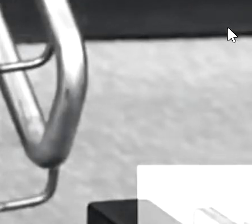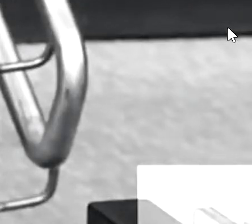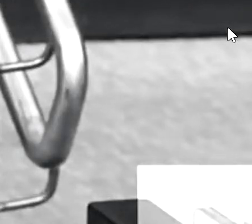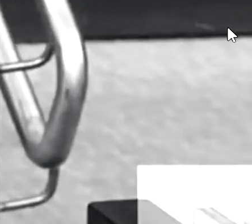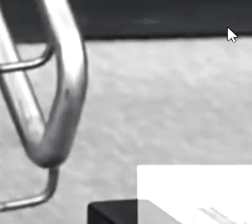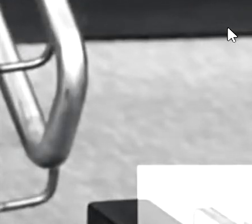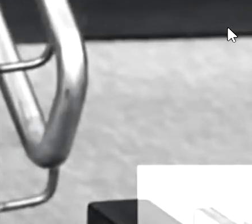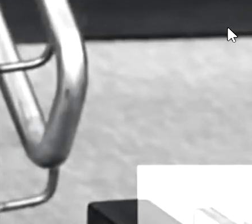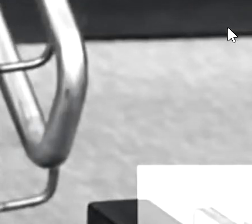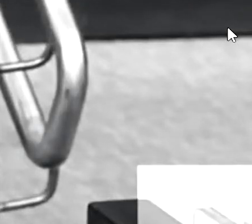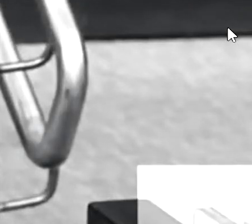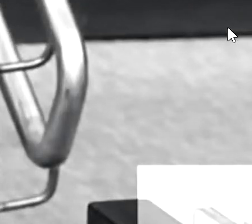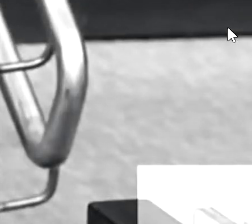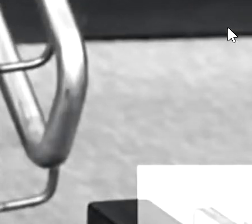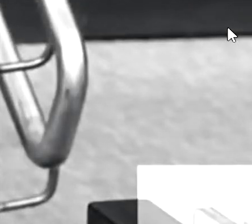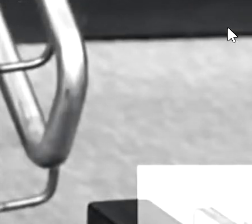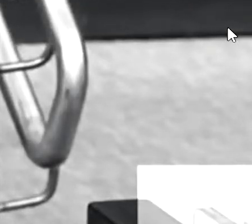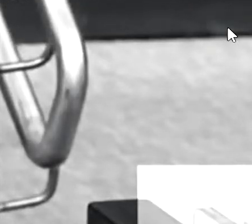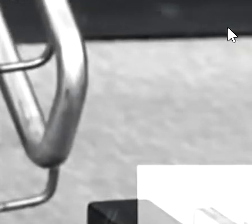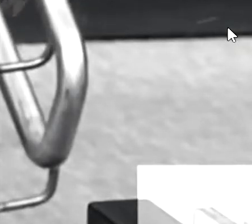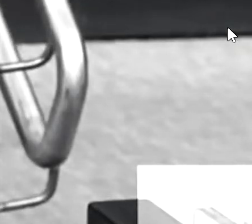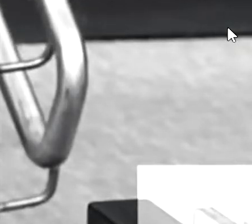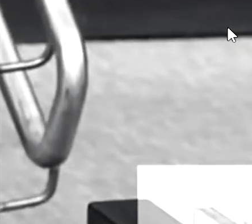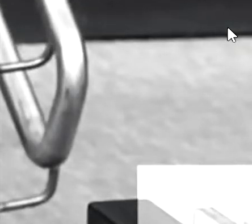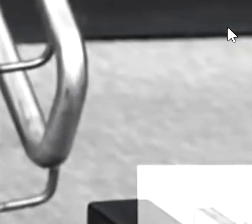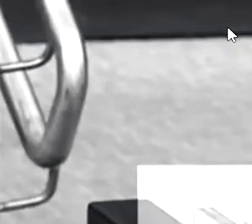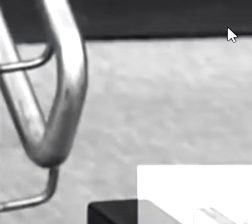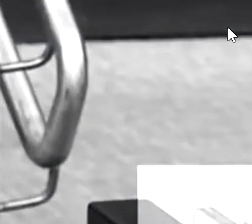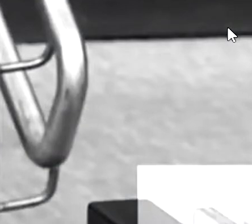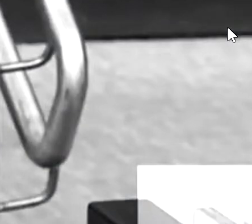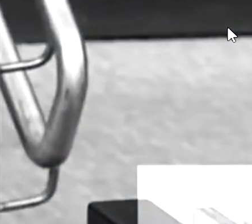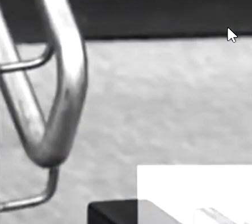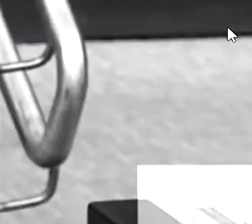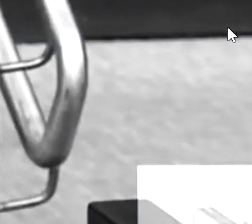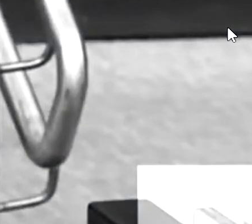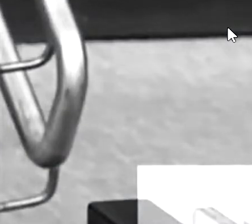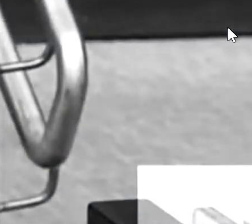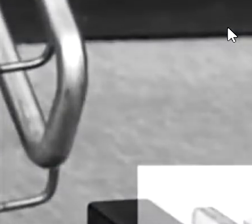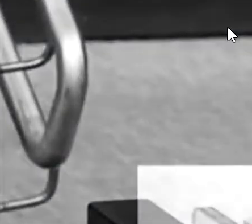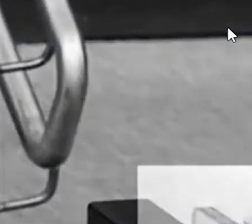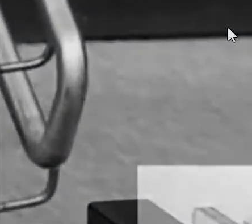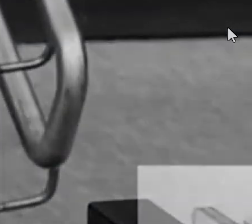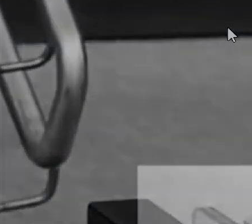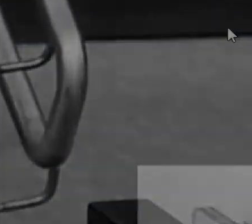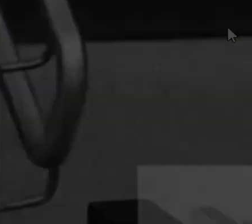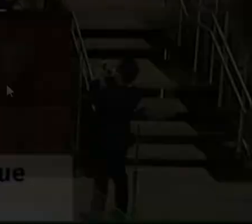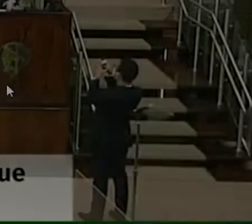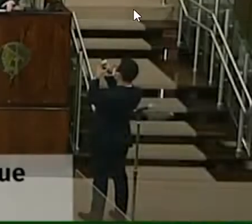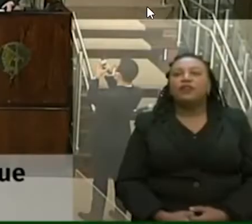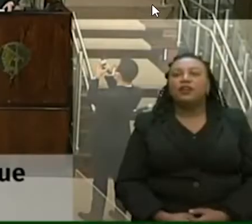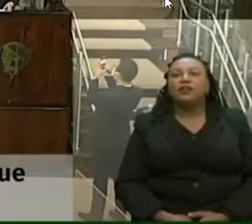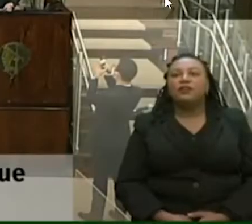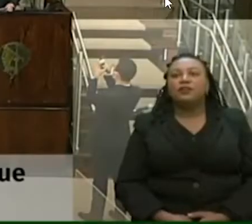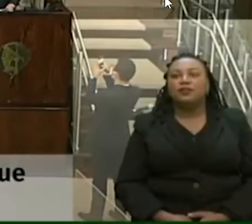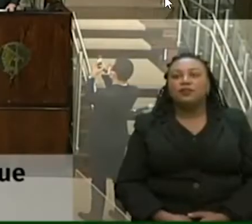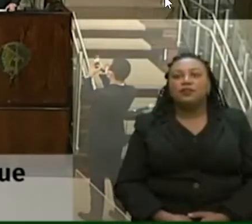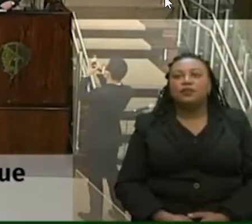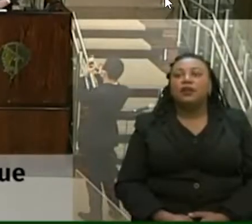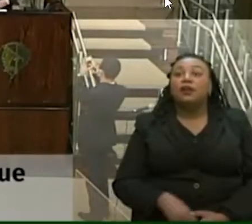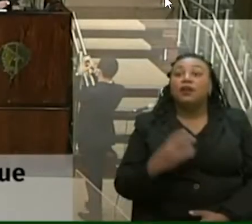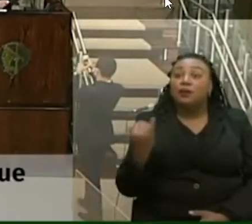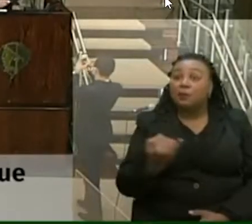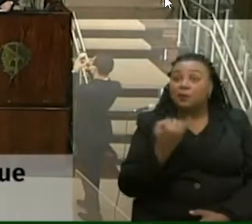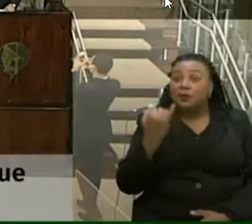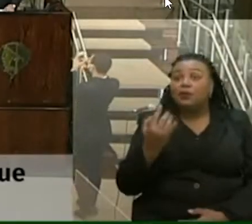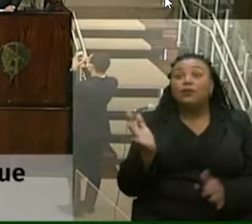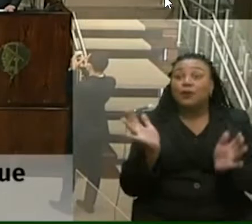um problema grave com quem teve a responsabilidade de governar o nosso Estado. Eu acho muito importante que